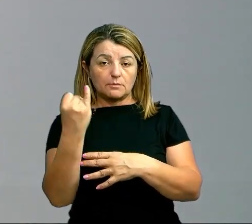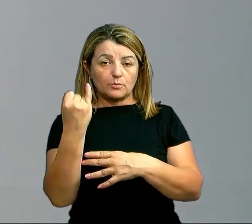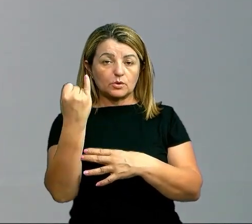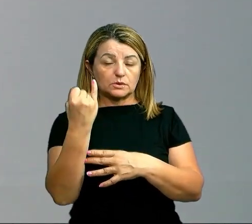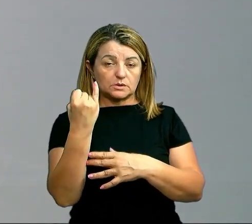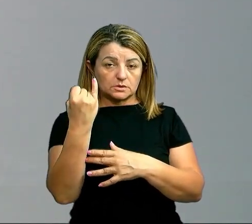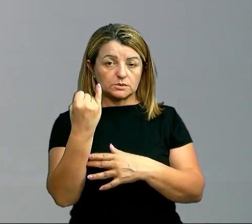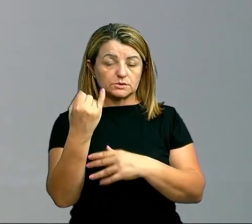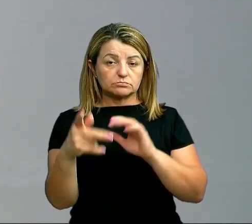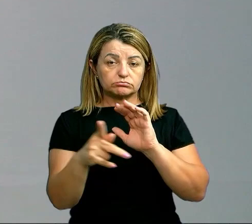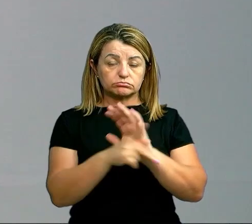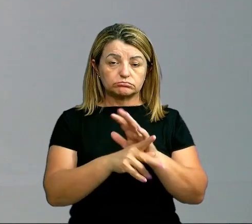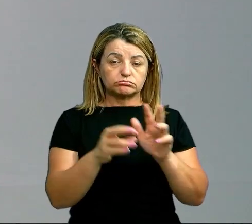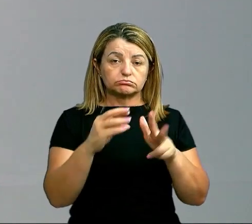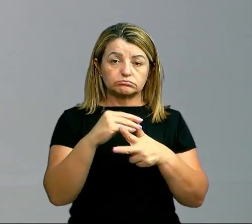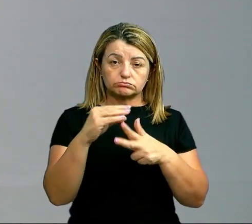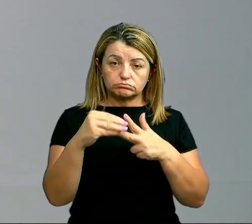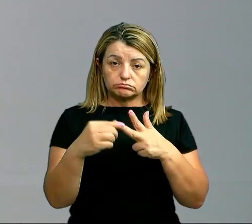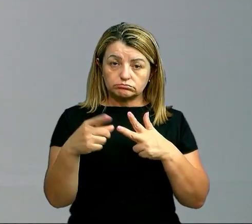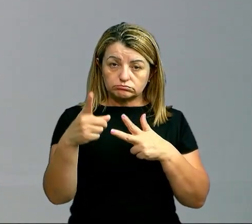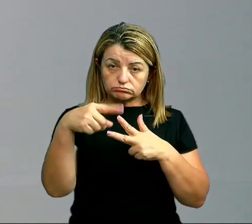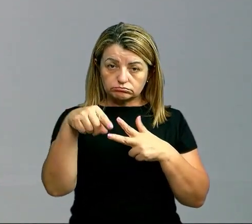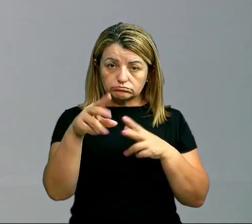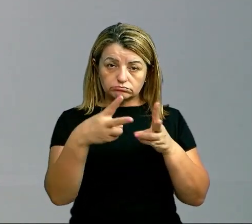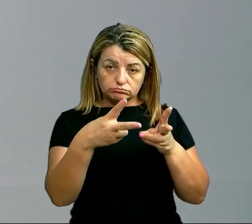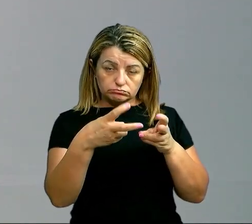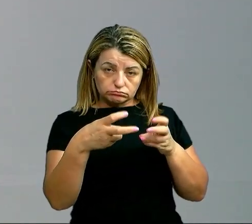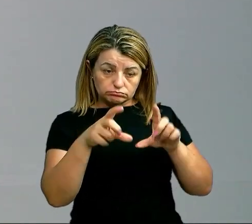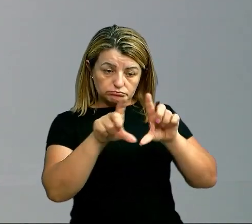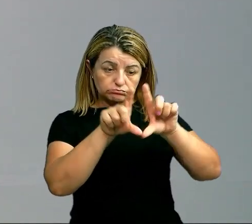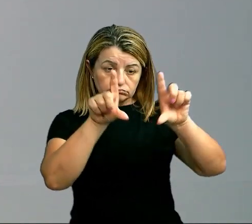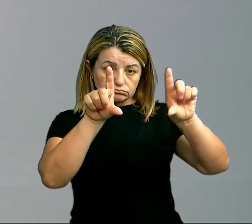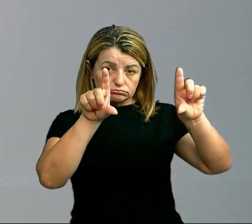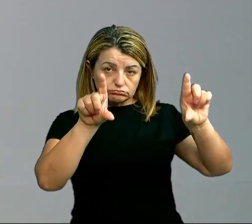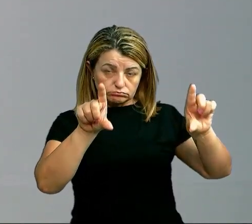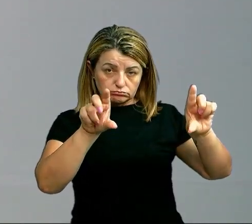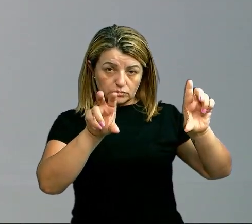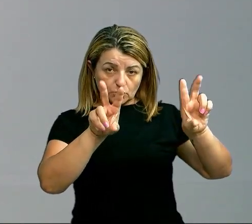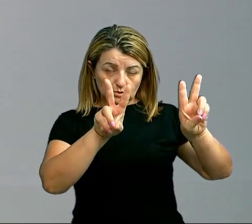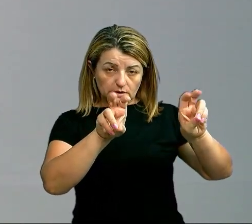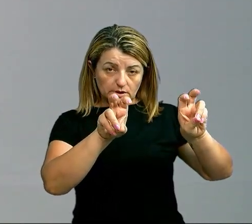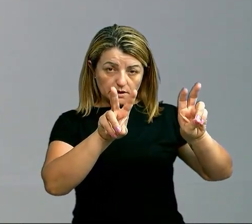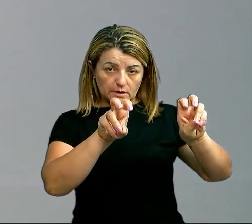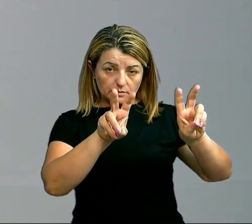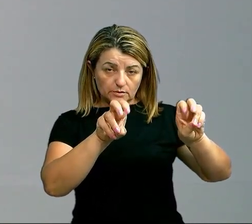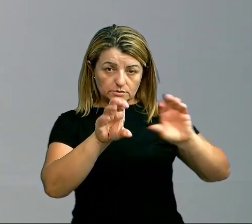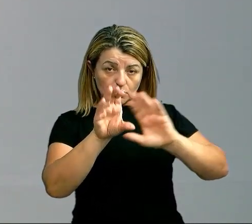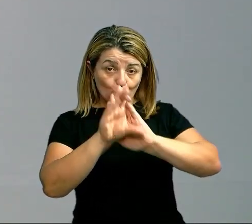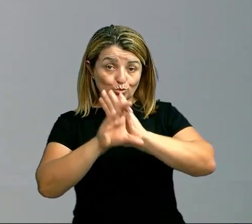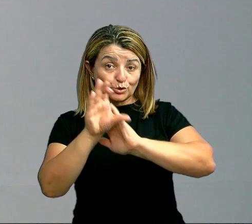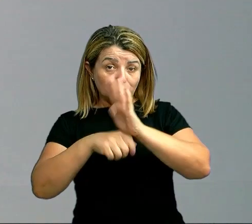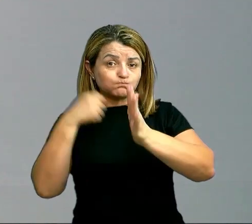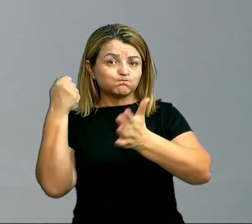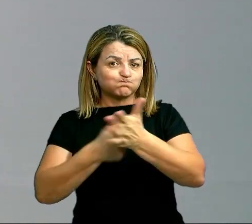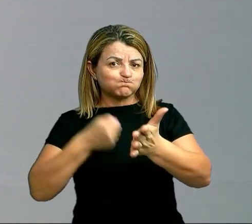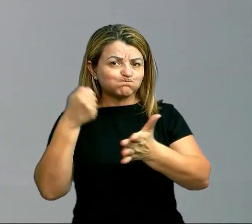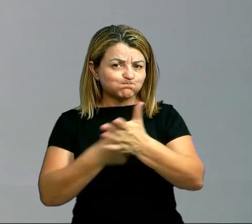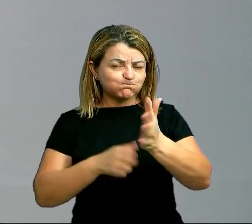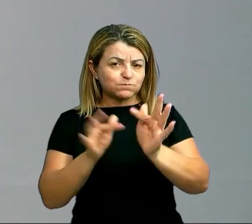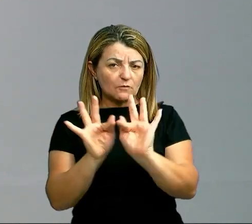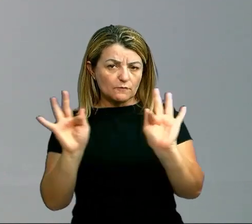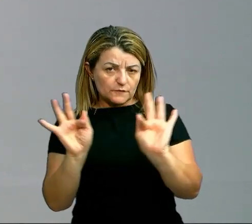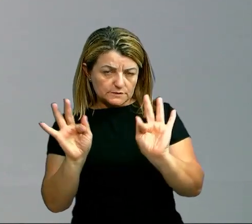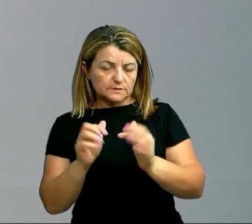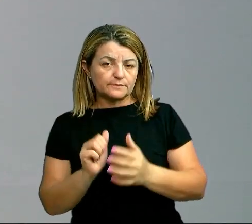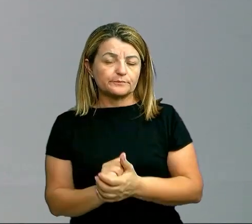Enem o que você tem que observar é que sobre calorimetria que por sua vez é o segundo conteúdo mais cobrado em física no Enem